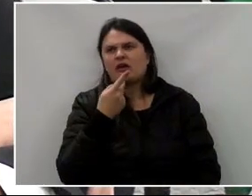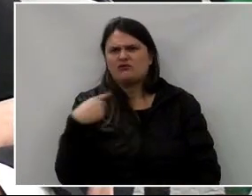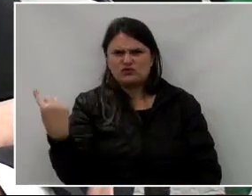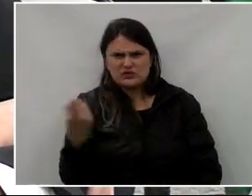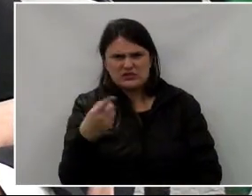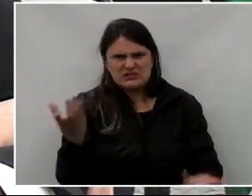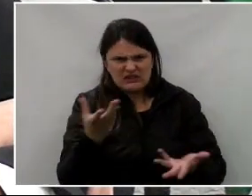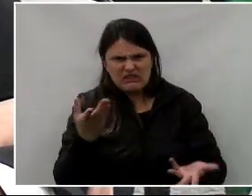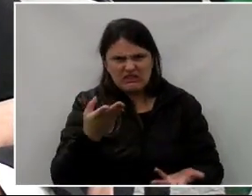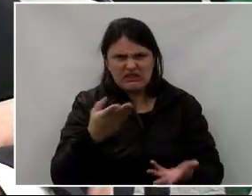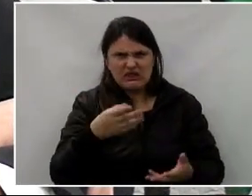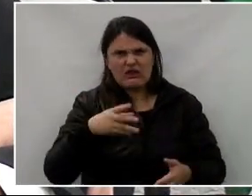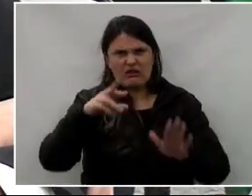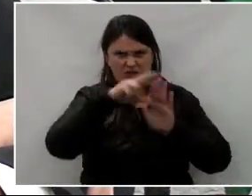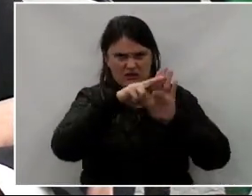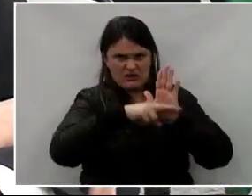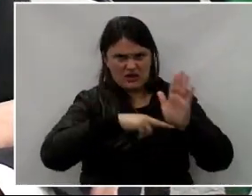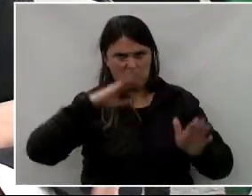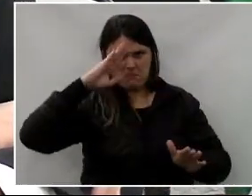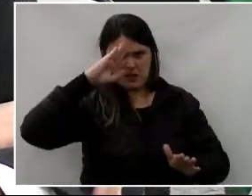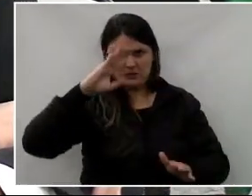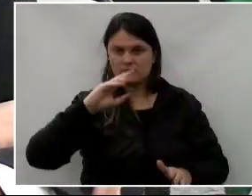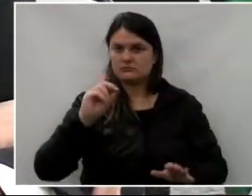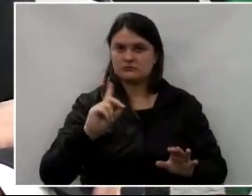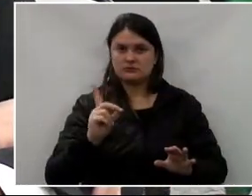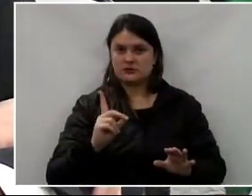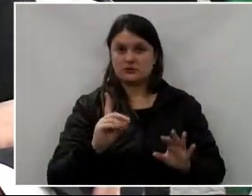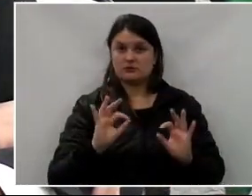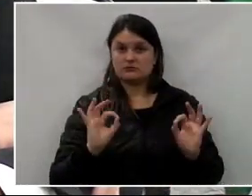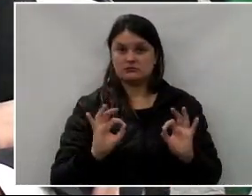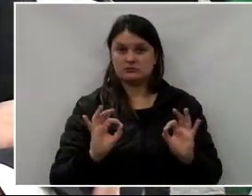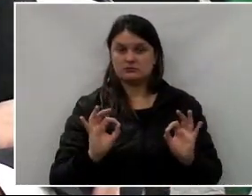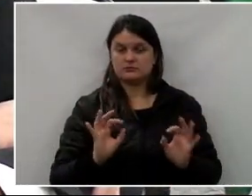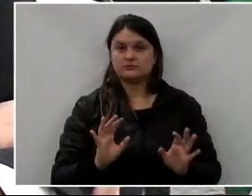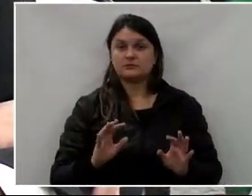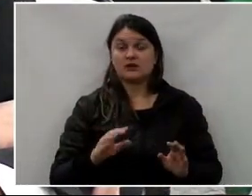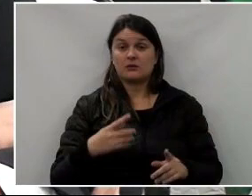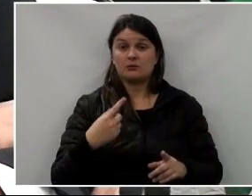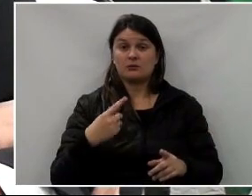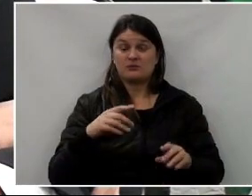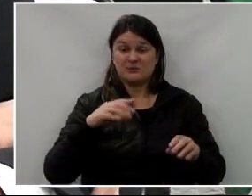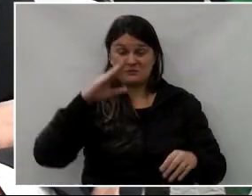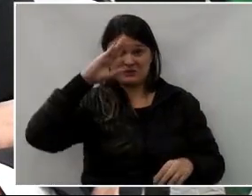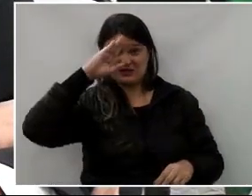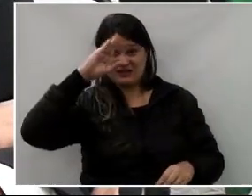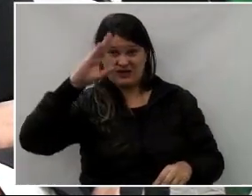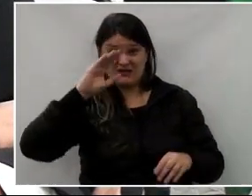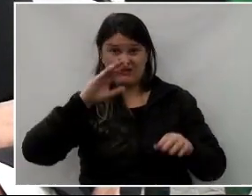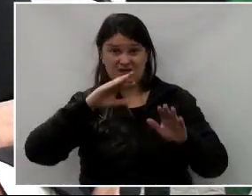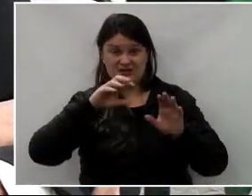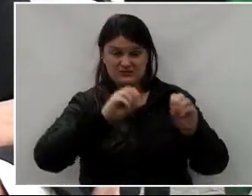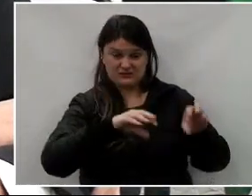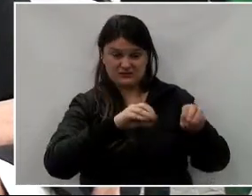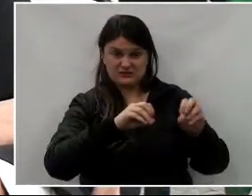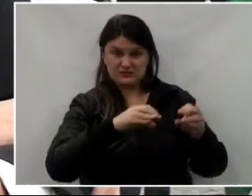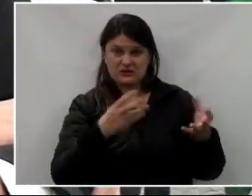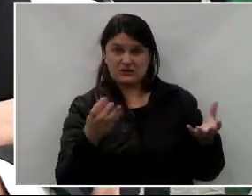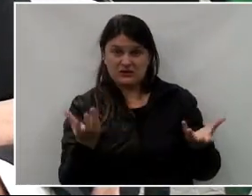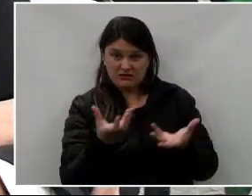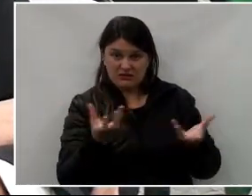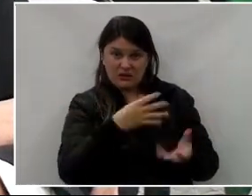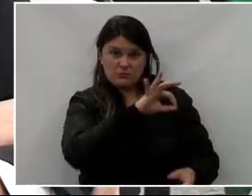vocês estão querendo militarizar a educação. Não, não é nada disso. Militarizar a educação seria se nós quiséssemos a